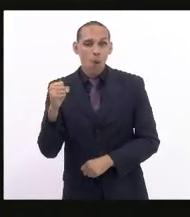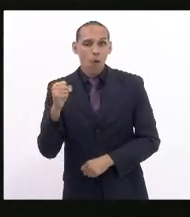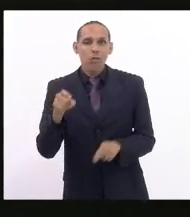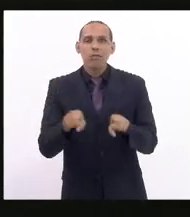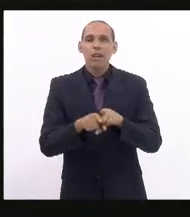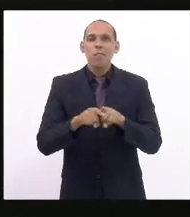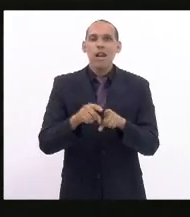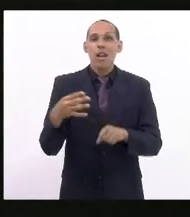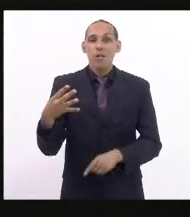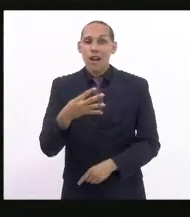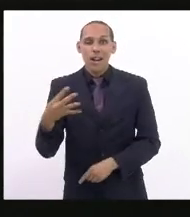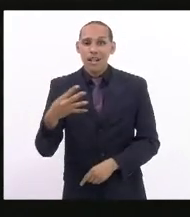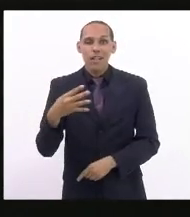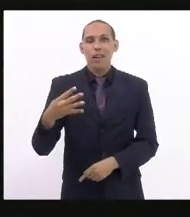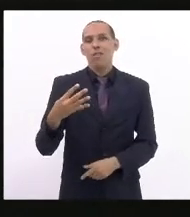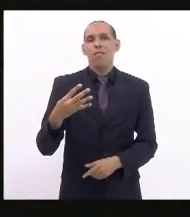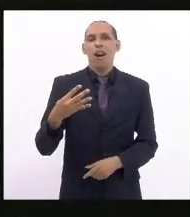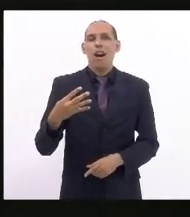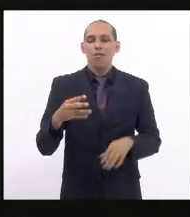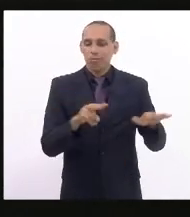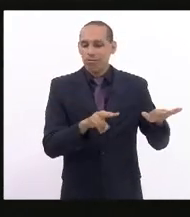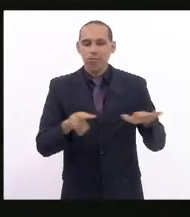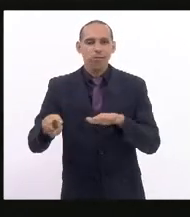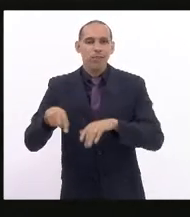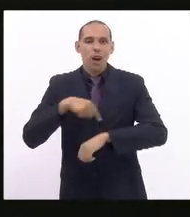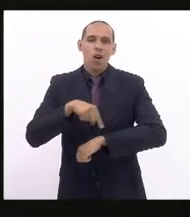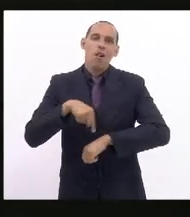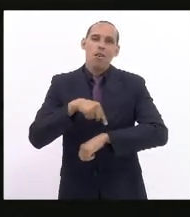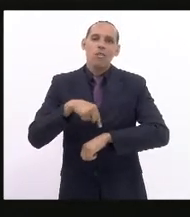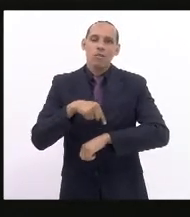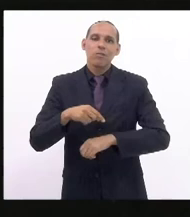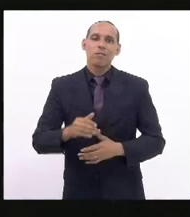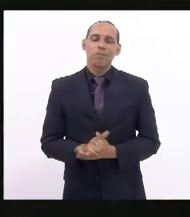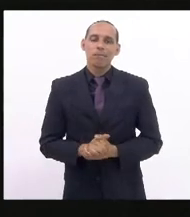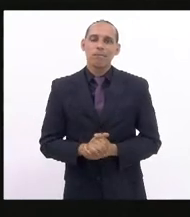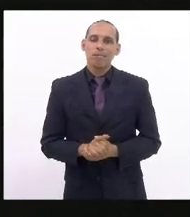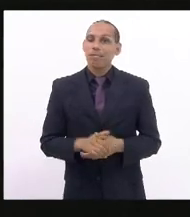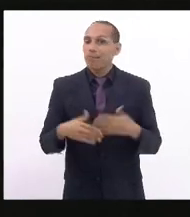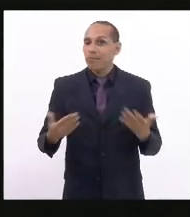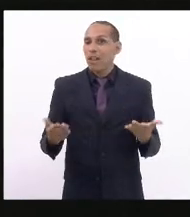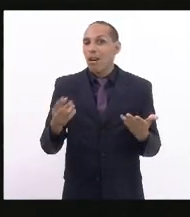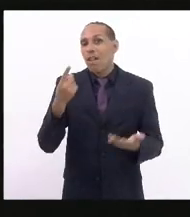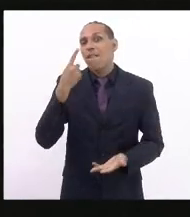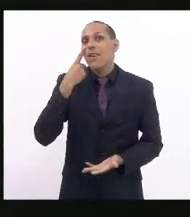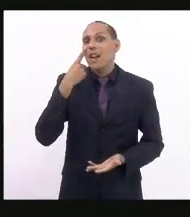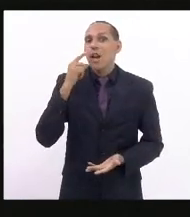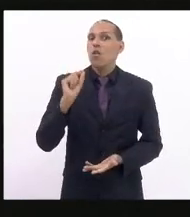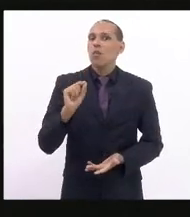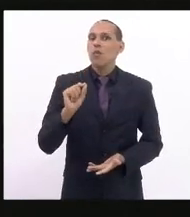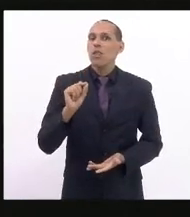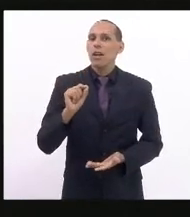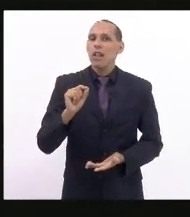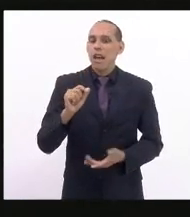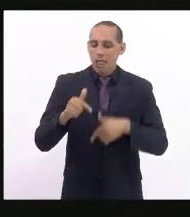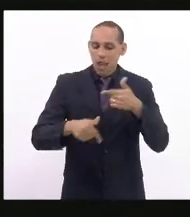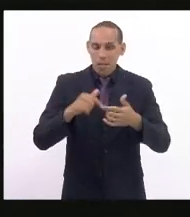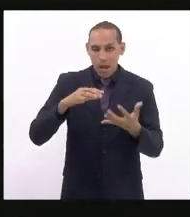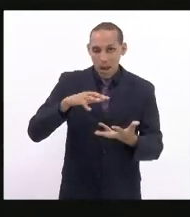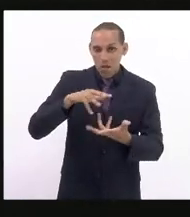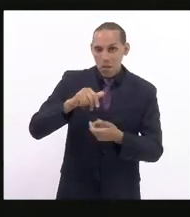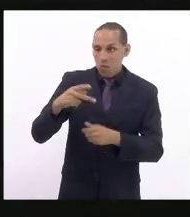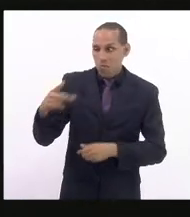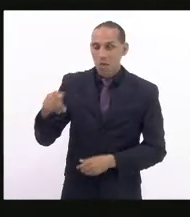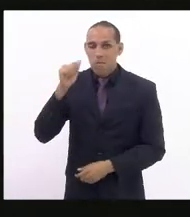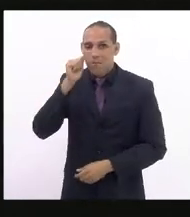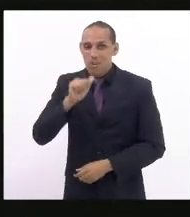44 horas semanais, a gente vai verificar o quanto o mundo do trabalho para as mulheres é um território cruel.